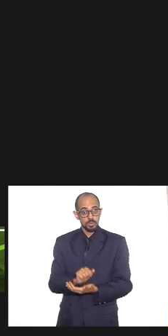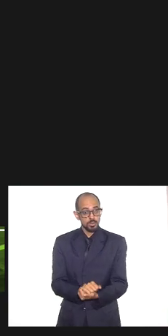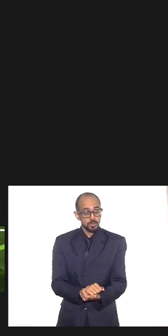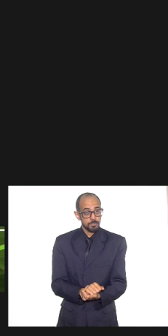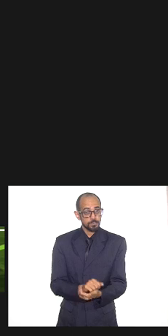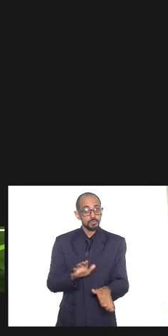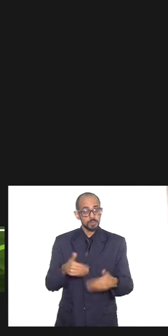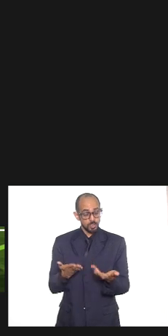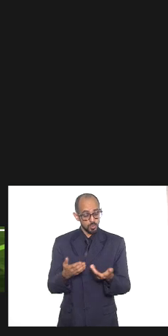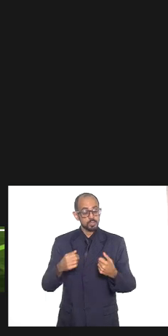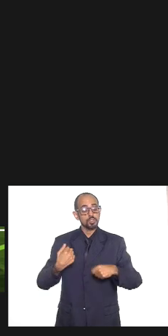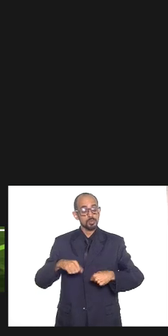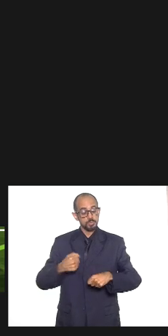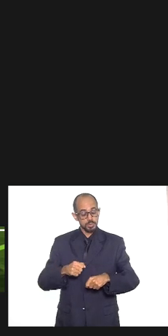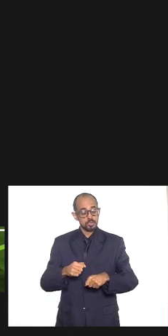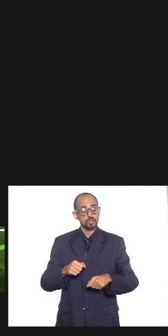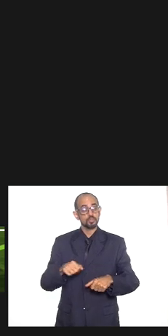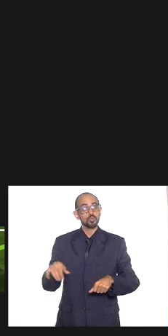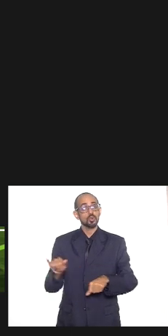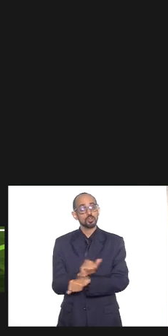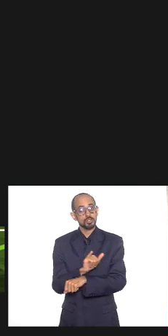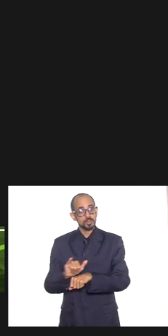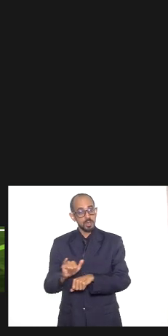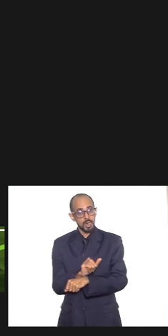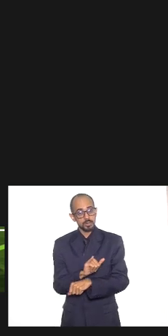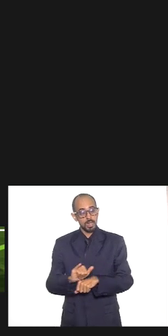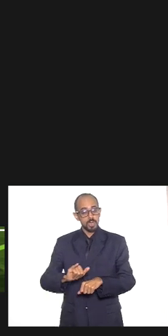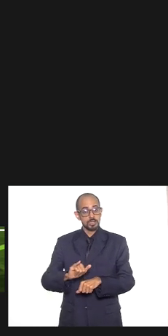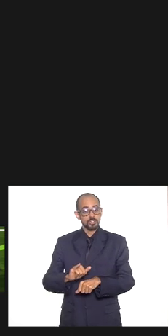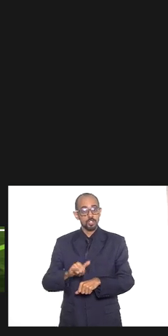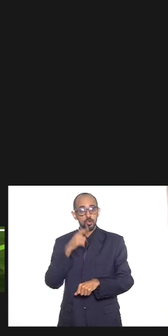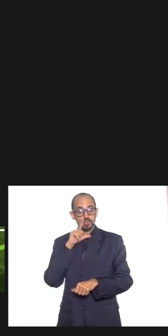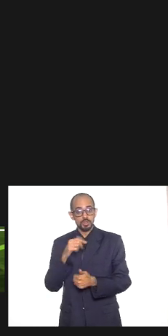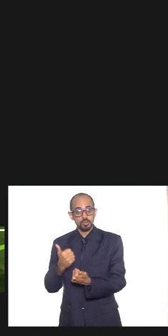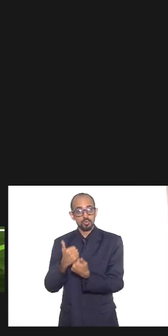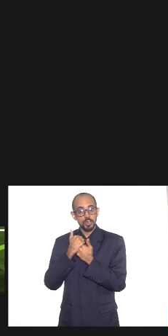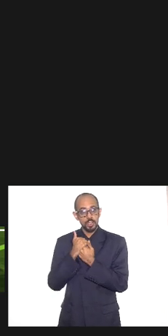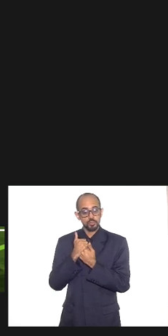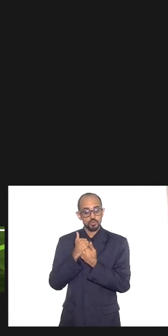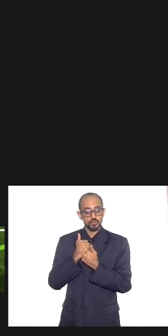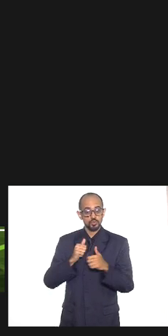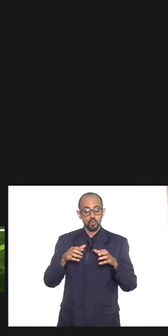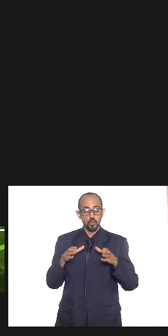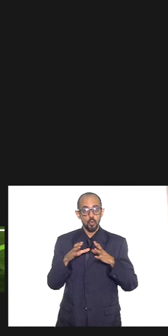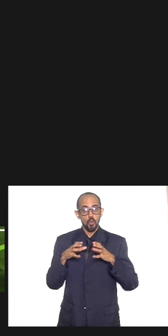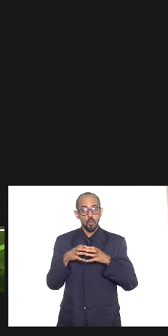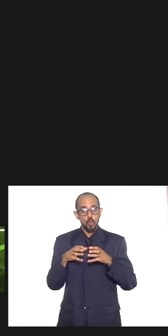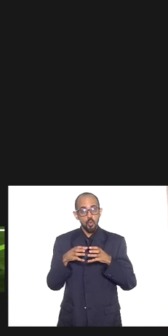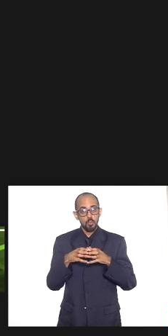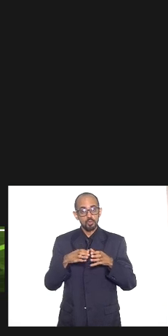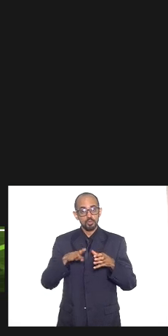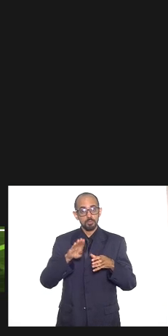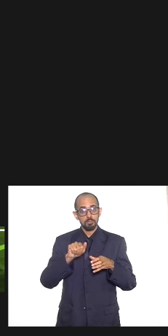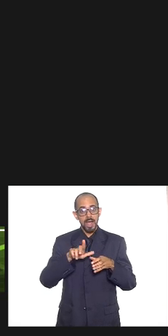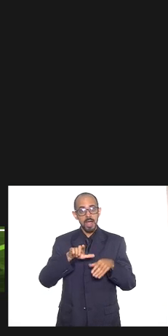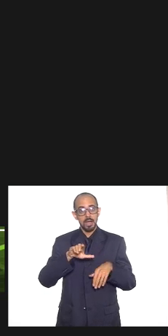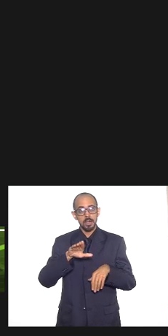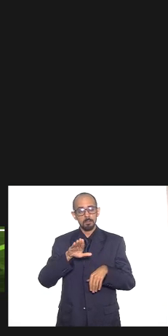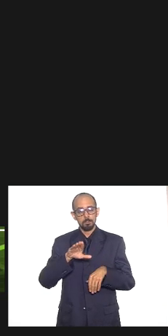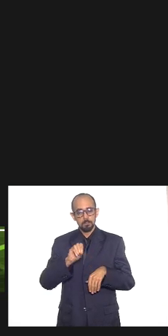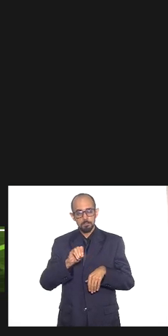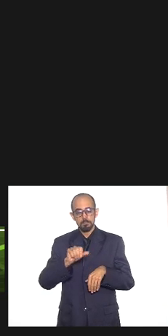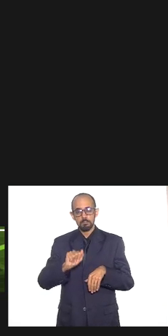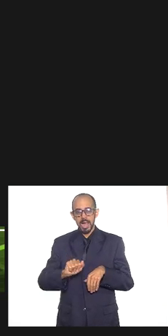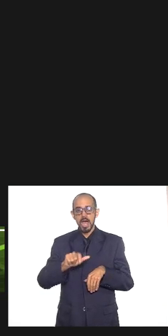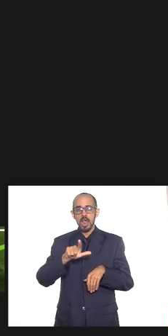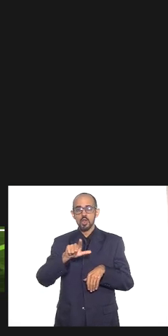contamos com uma ajuda valorosa demais de um grupo de babalorixás de paz santo que nos ajudaram muito em construir